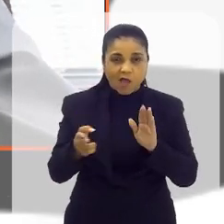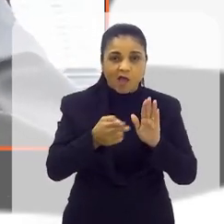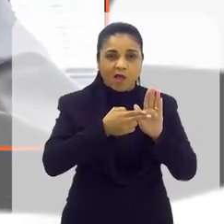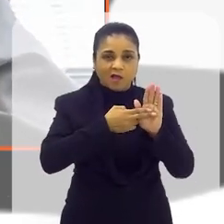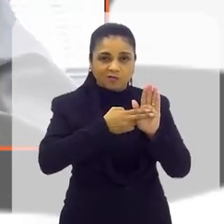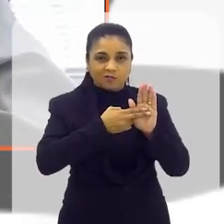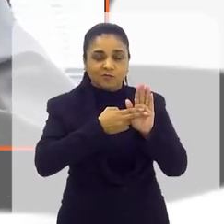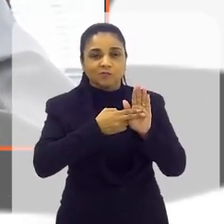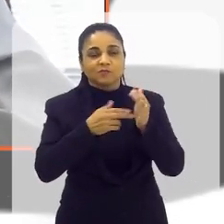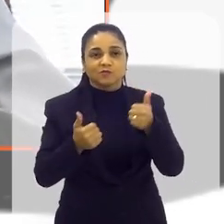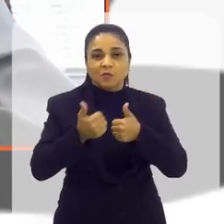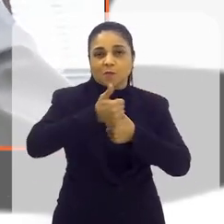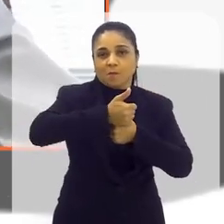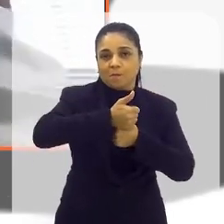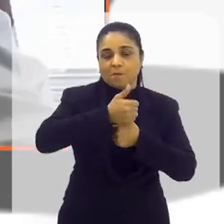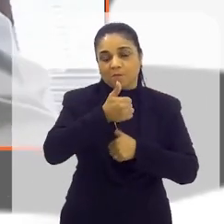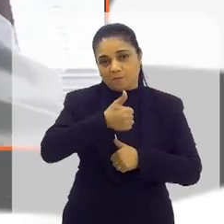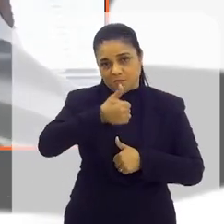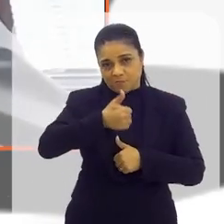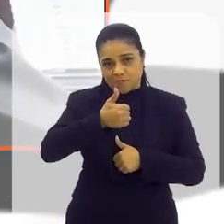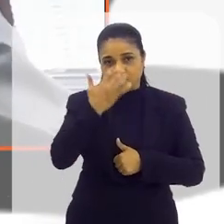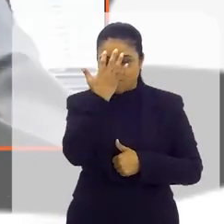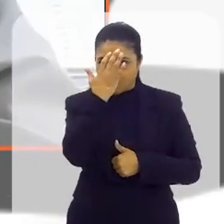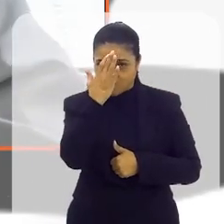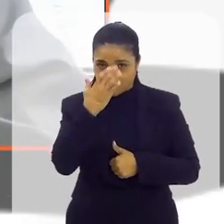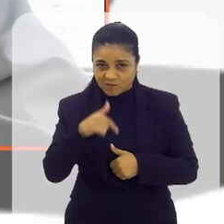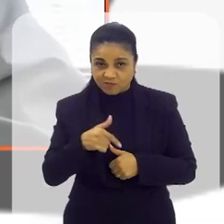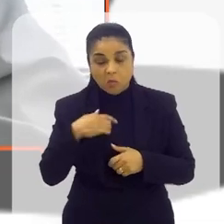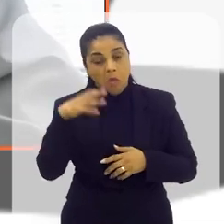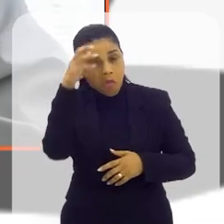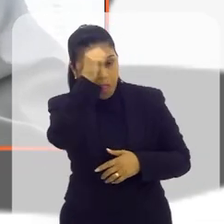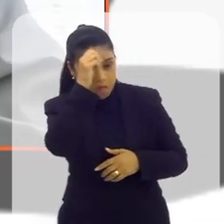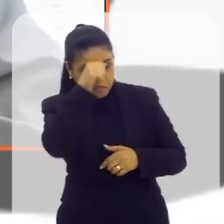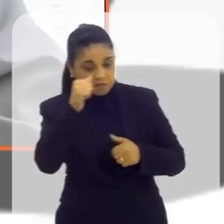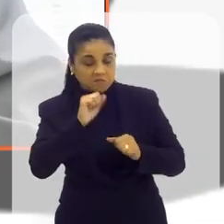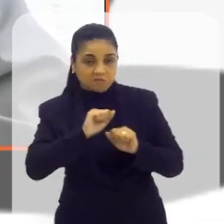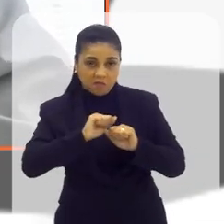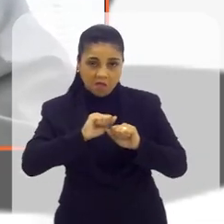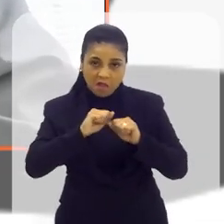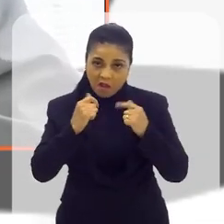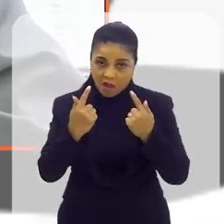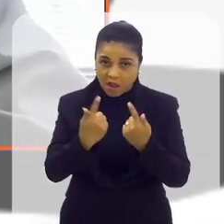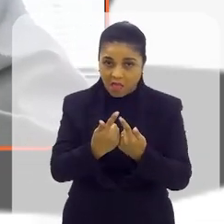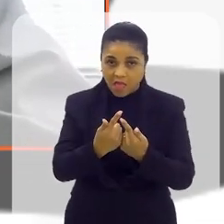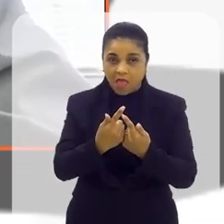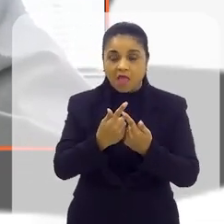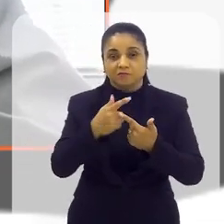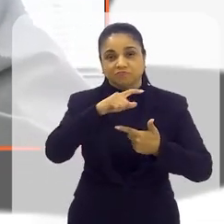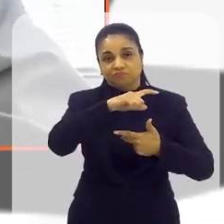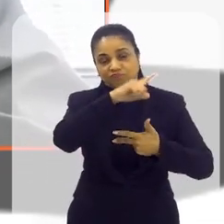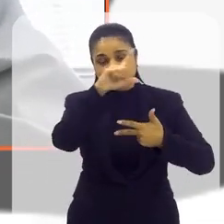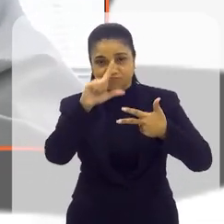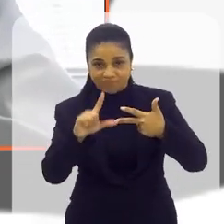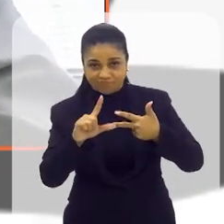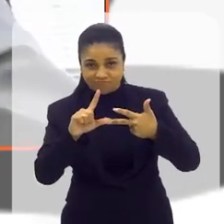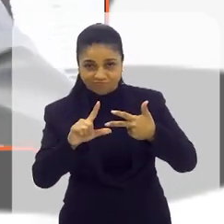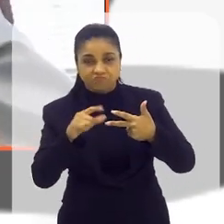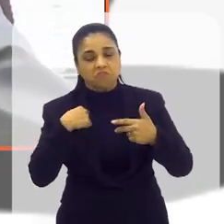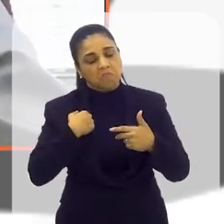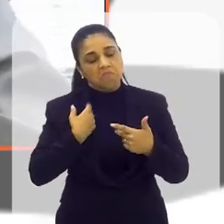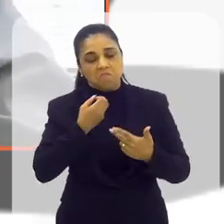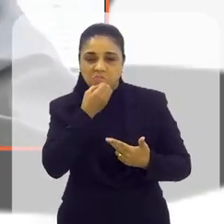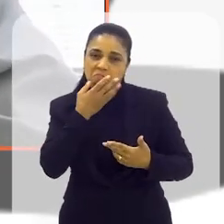assumindo a cadeira de 1º de fevereiro. Estou aprendendo aqui na LERJ, no Legislativo, mas acho que nós estamos